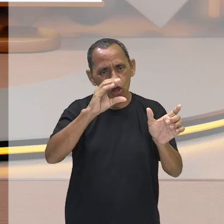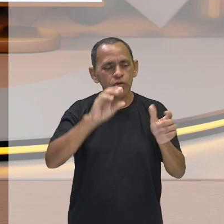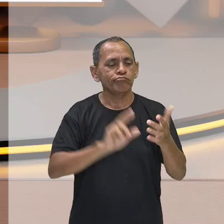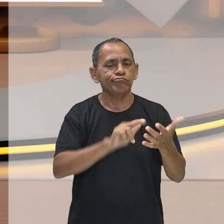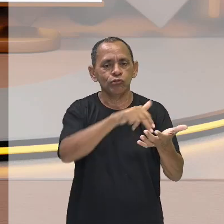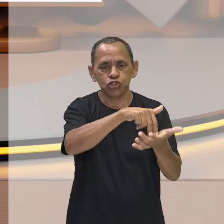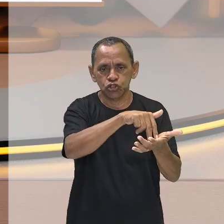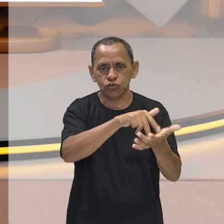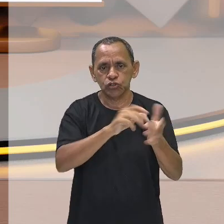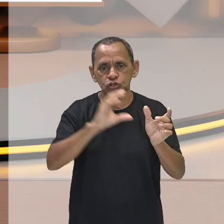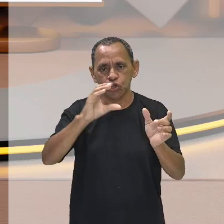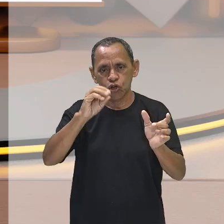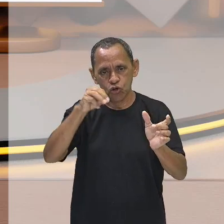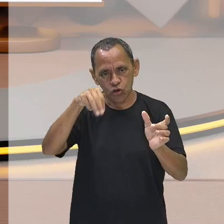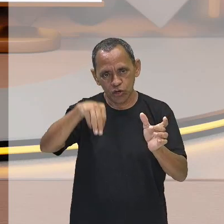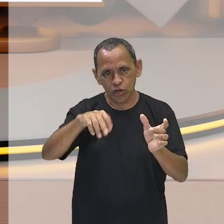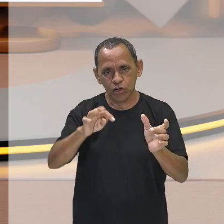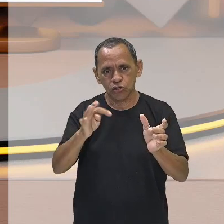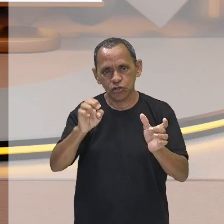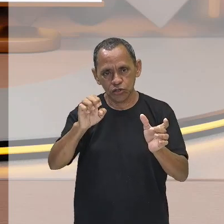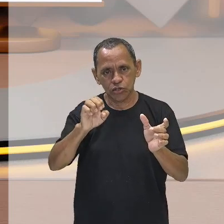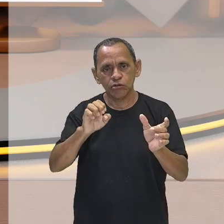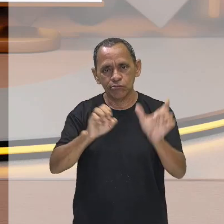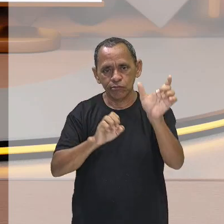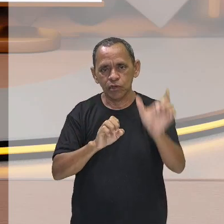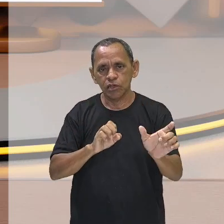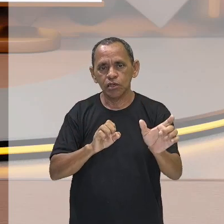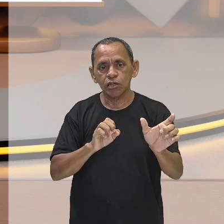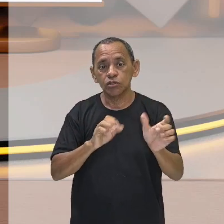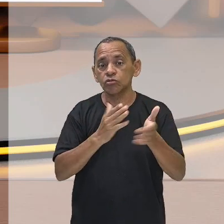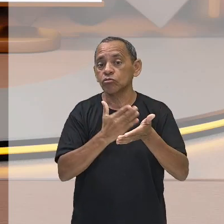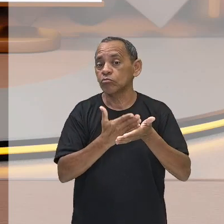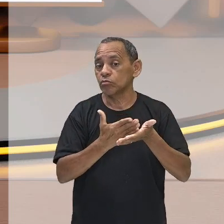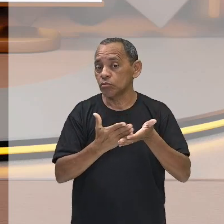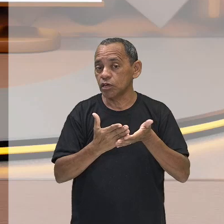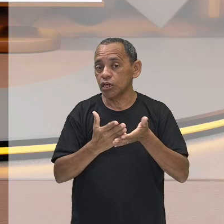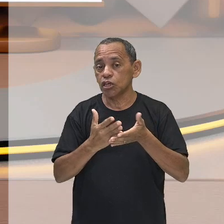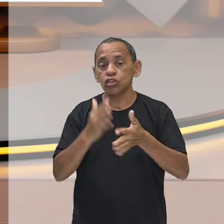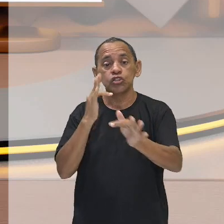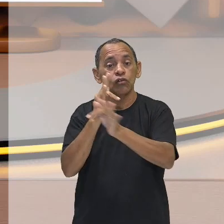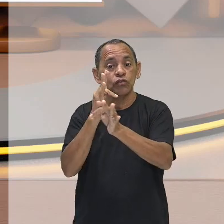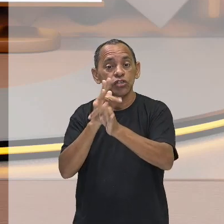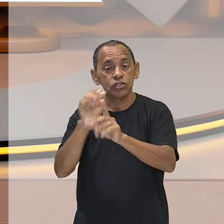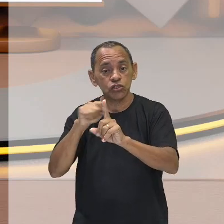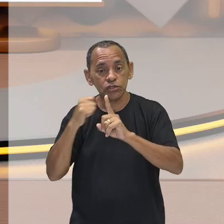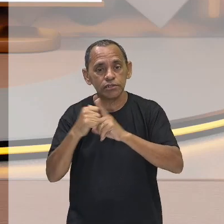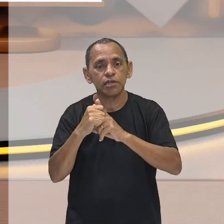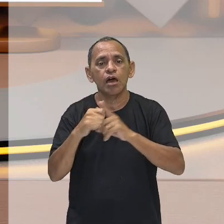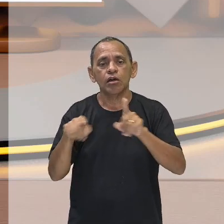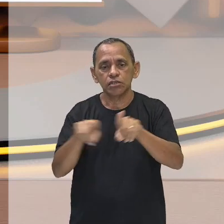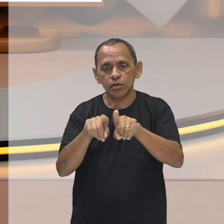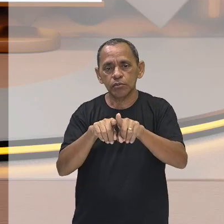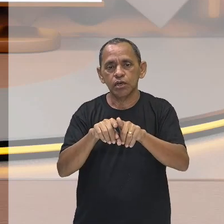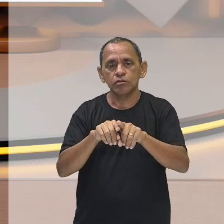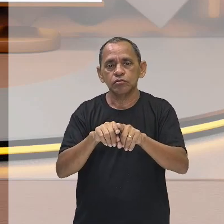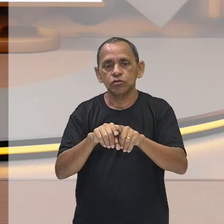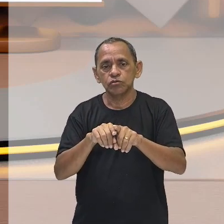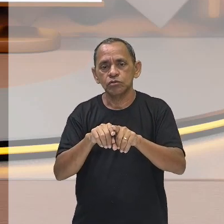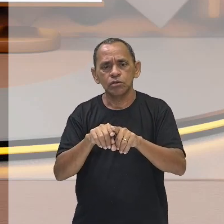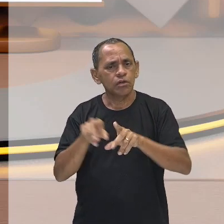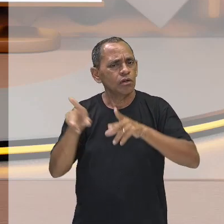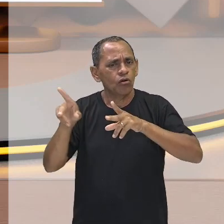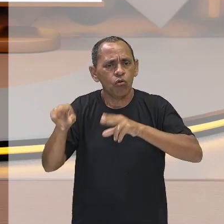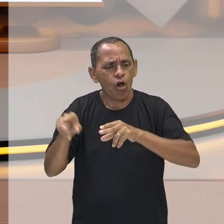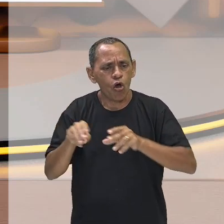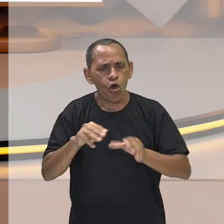Então por isso ele chamou a sociologia, no início, de física social. Então ele dizia que os mesmos métodos que se usa